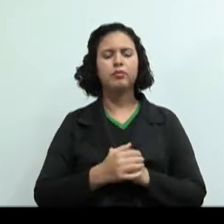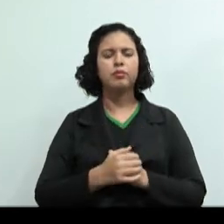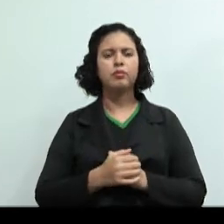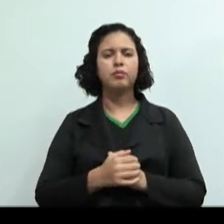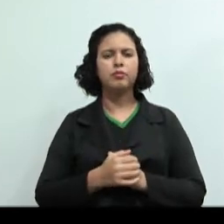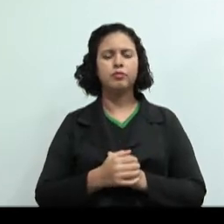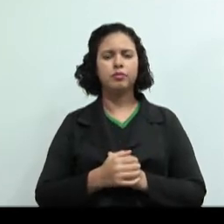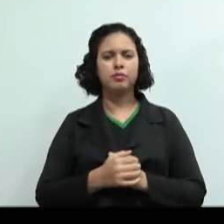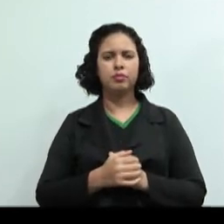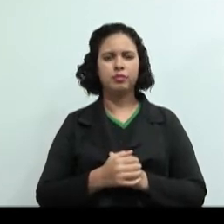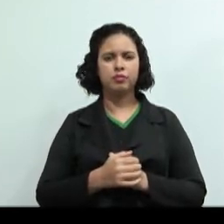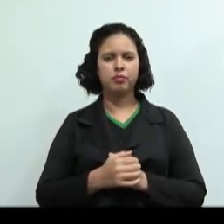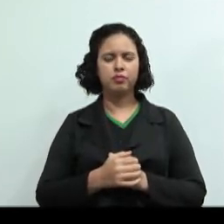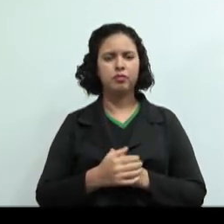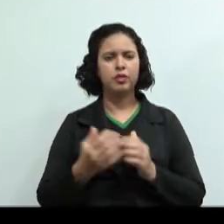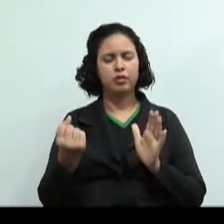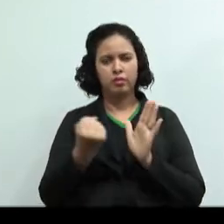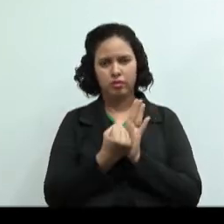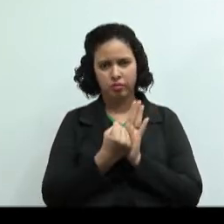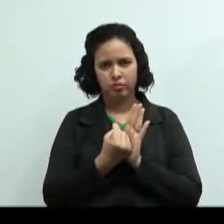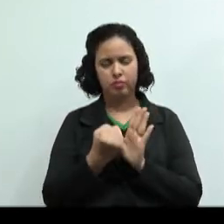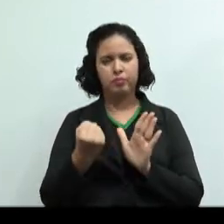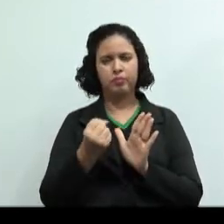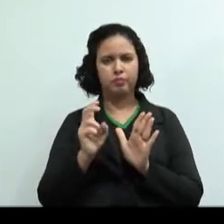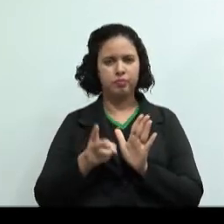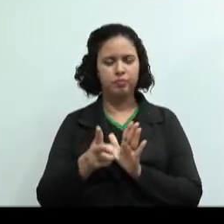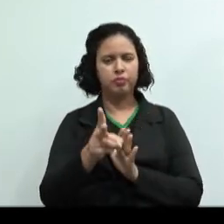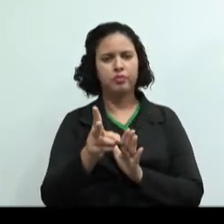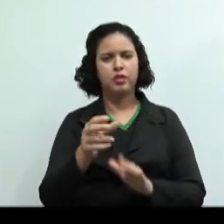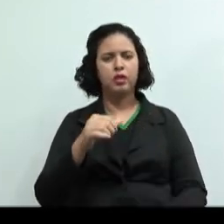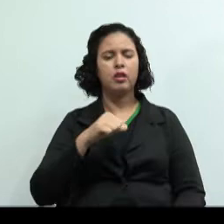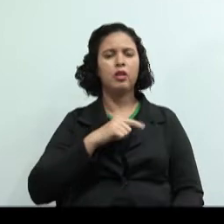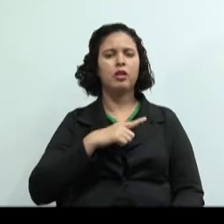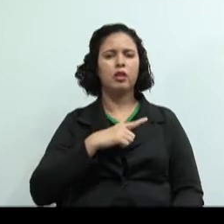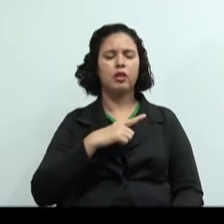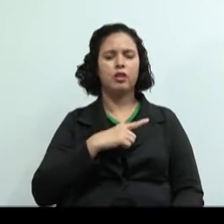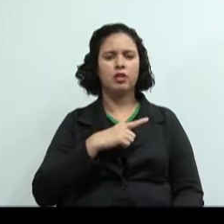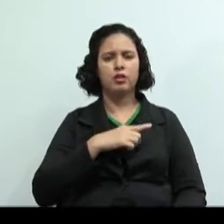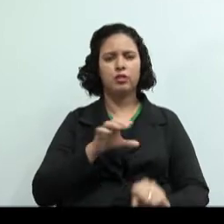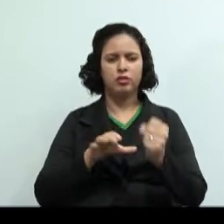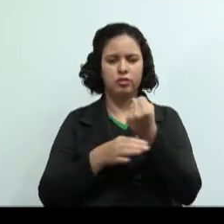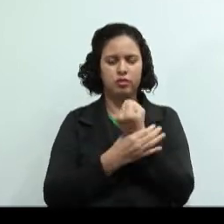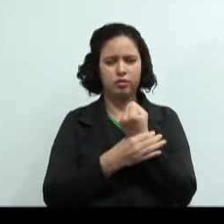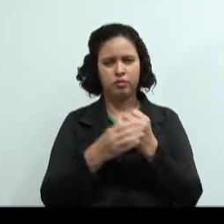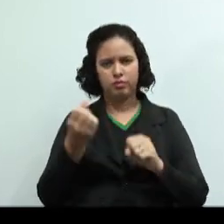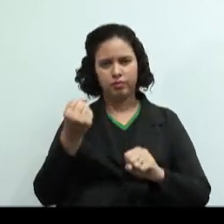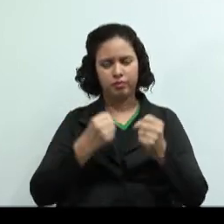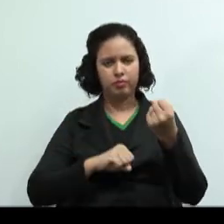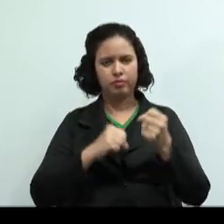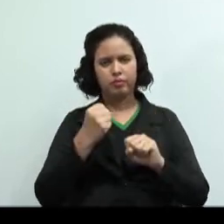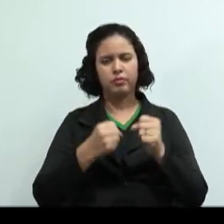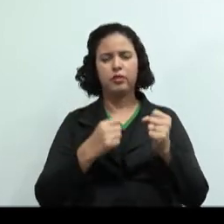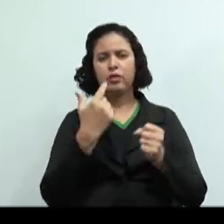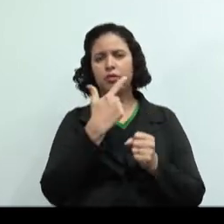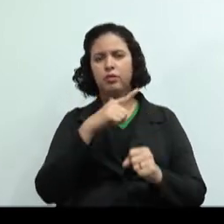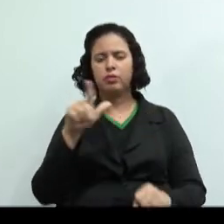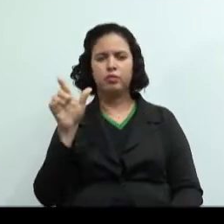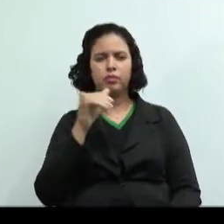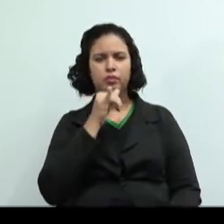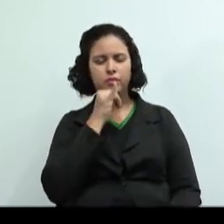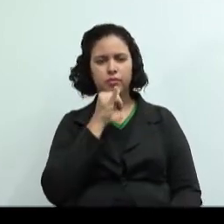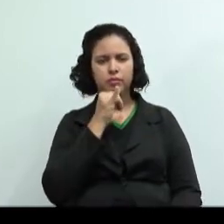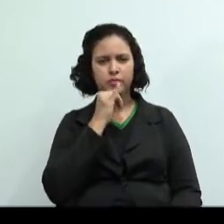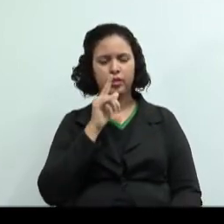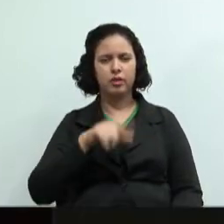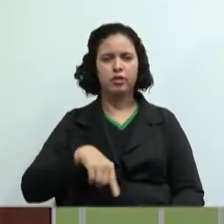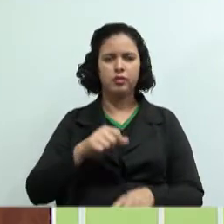Ok, então custos fixos. Nós temos aí o seguro de fábrica. Um outro exemplo também que nós temos é